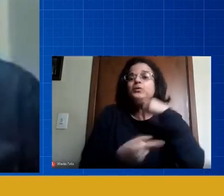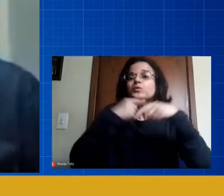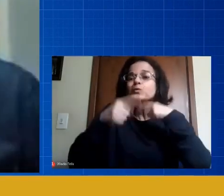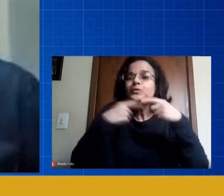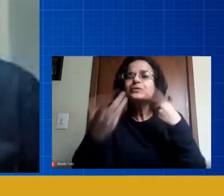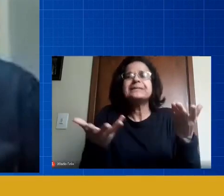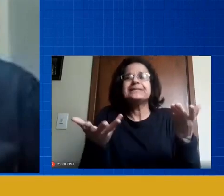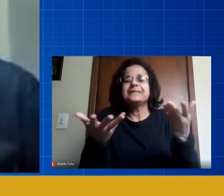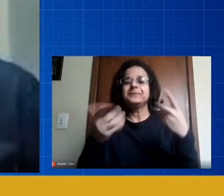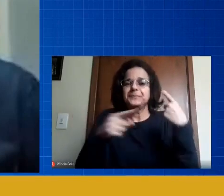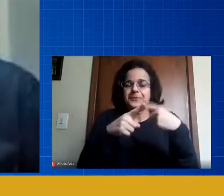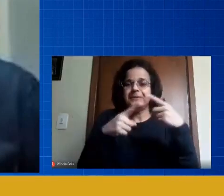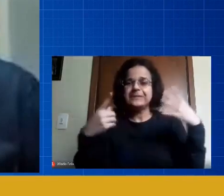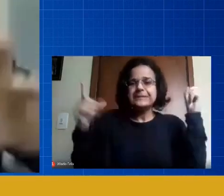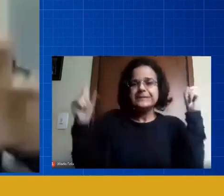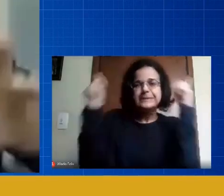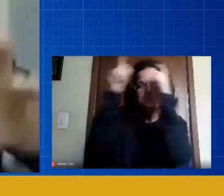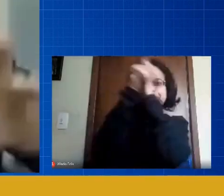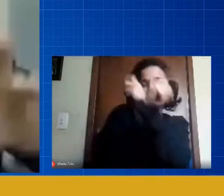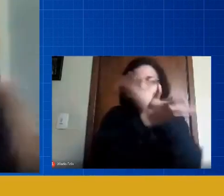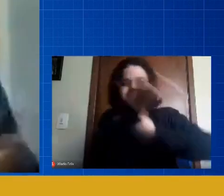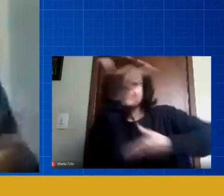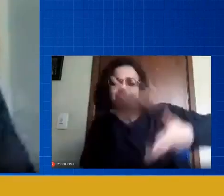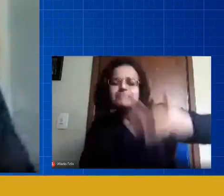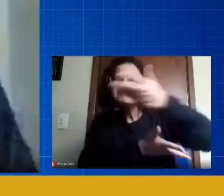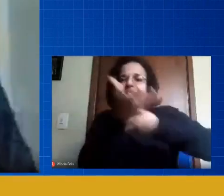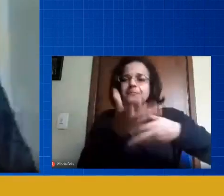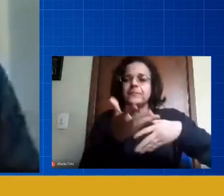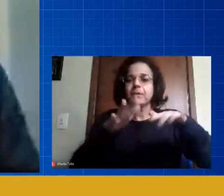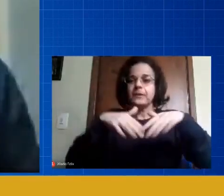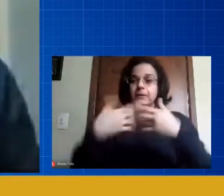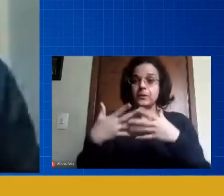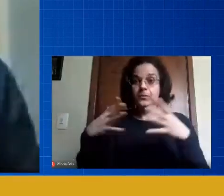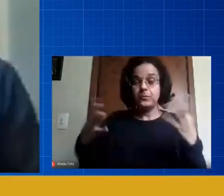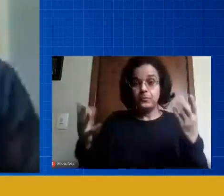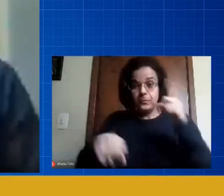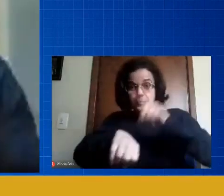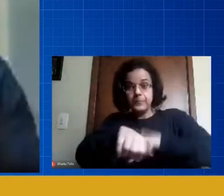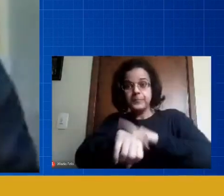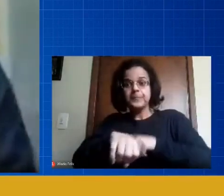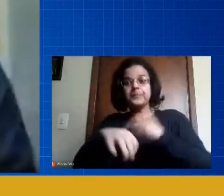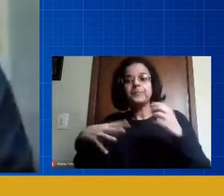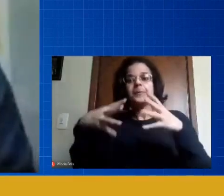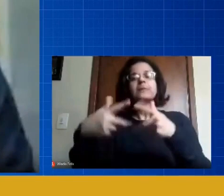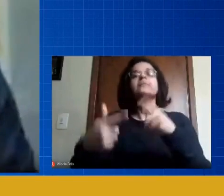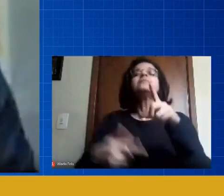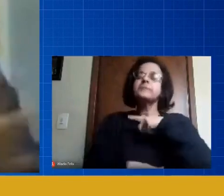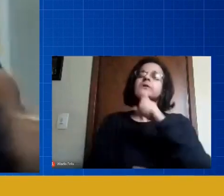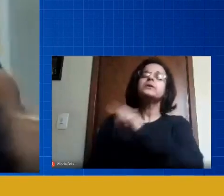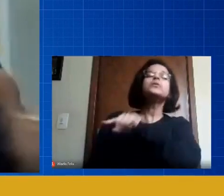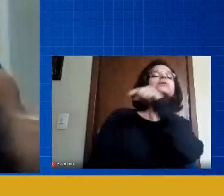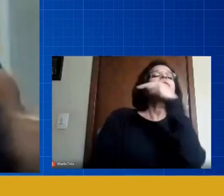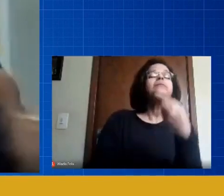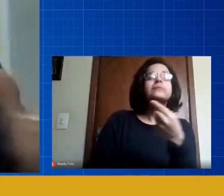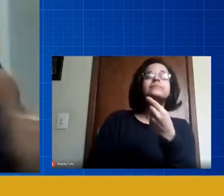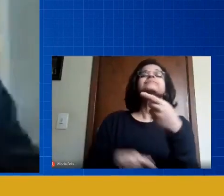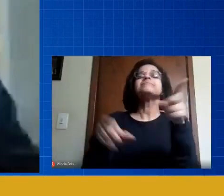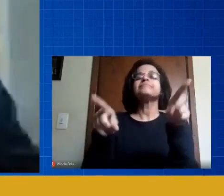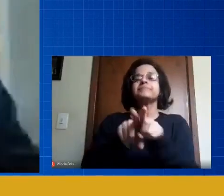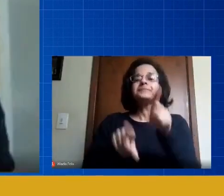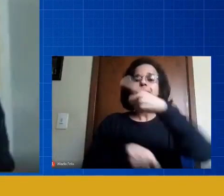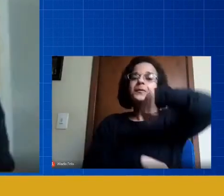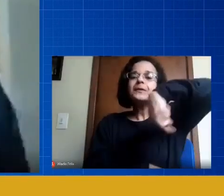difícil essa interação ótimo então esse momento todo também tem outro ponto de vista pra nós